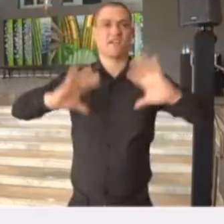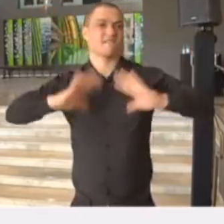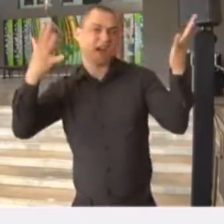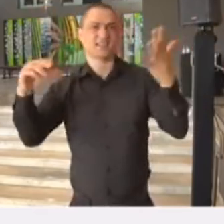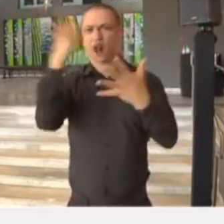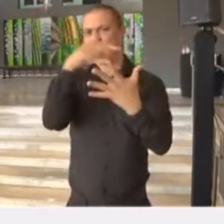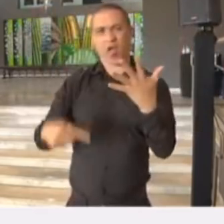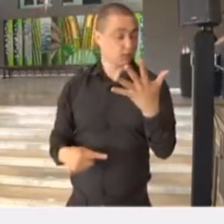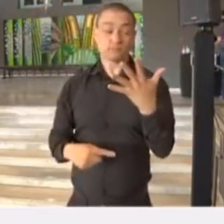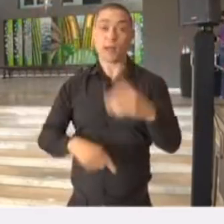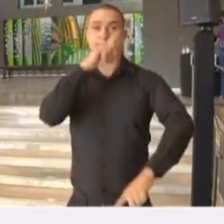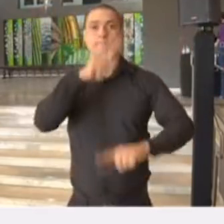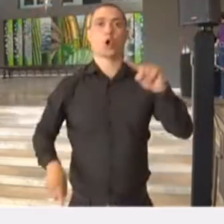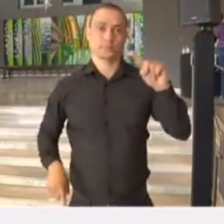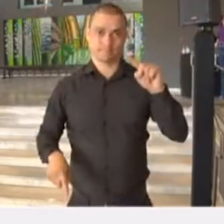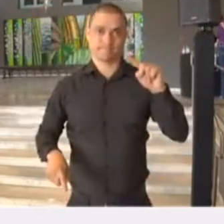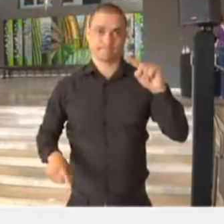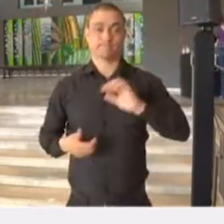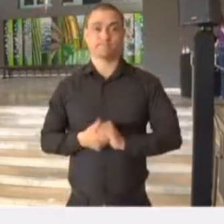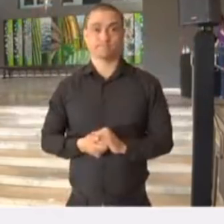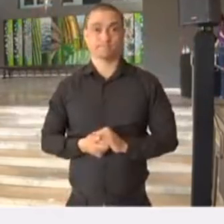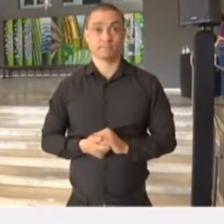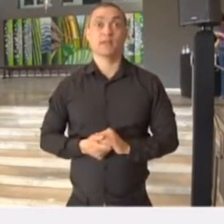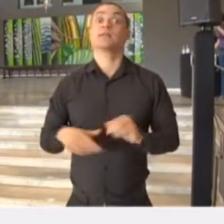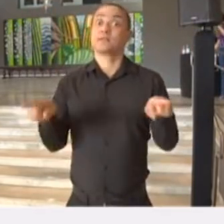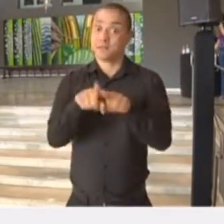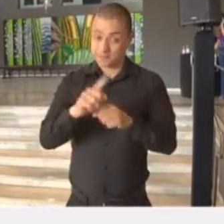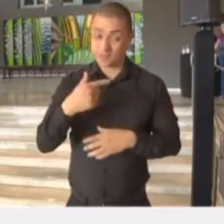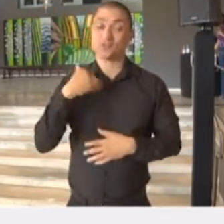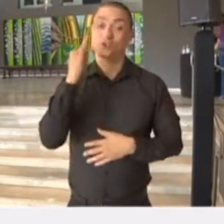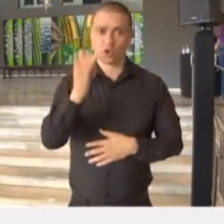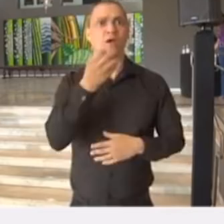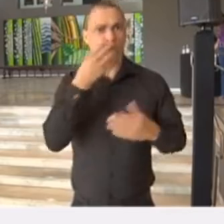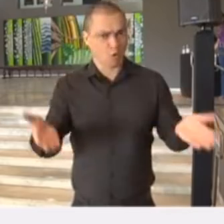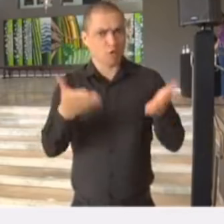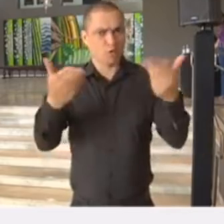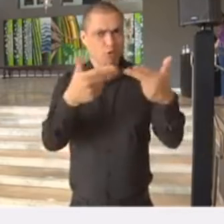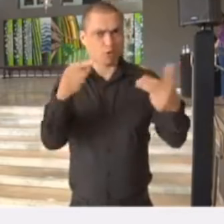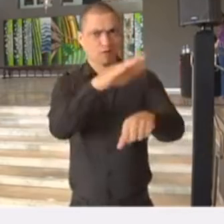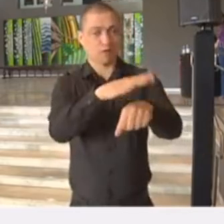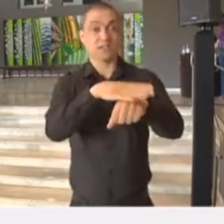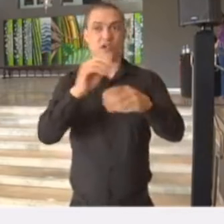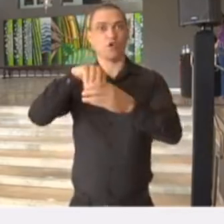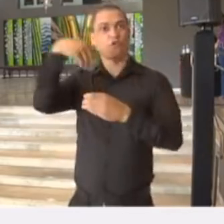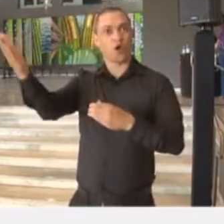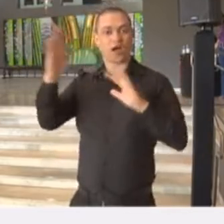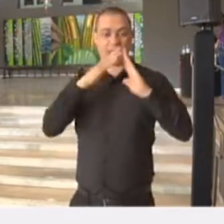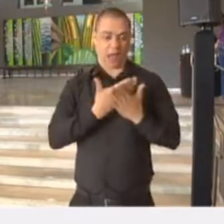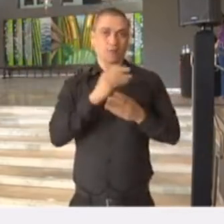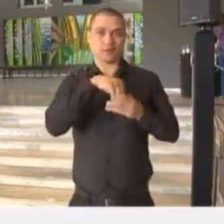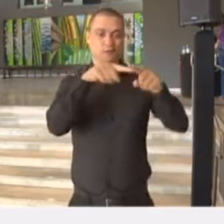coisa desse gênero, estão proibidas. Nós, inclusive, incentivamos as atividades sejam feitas ao ar livre, sempre que